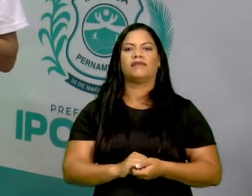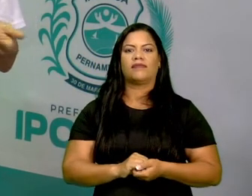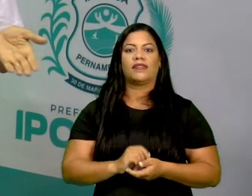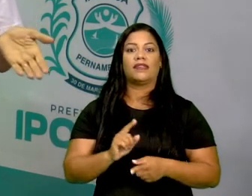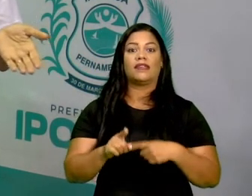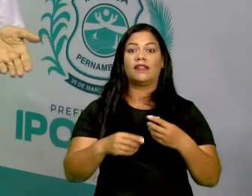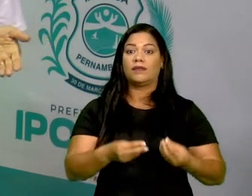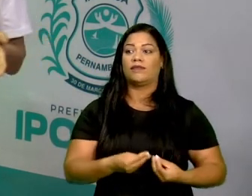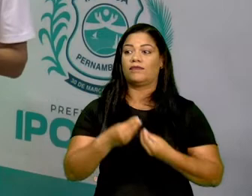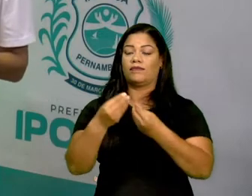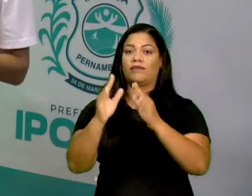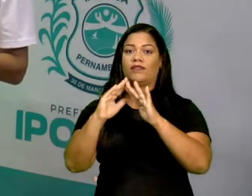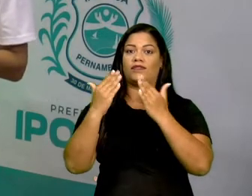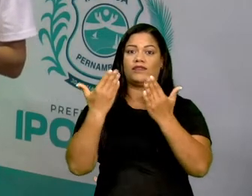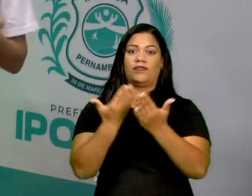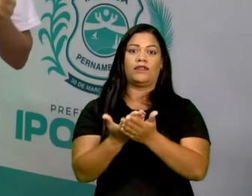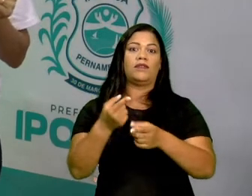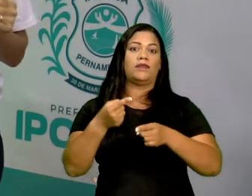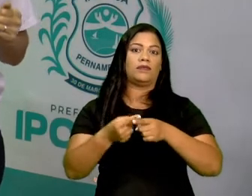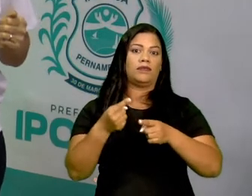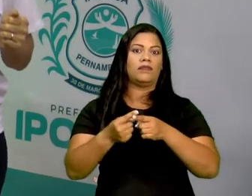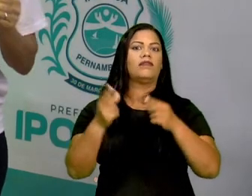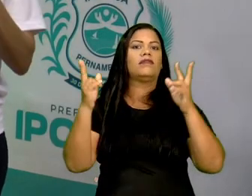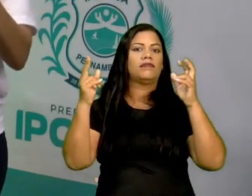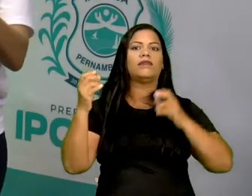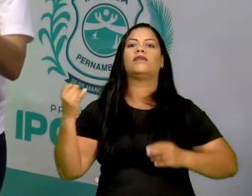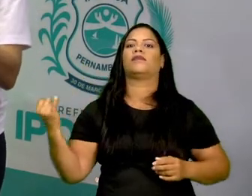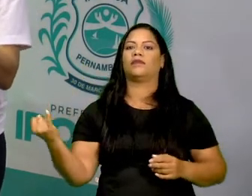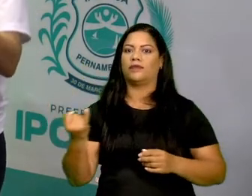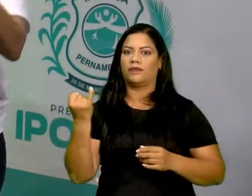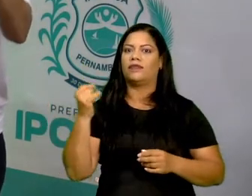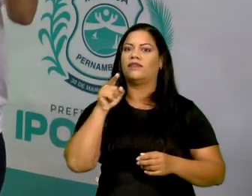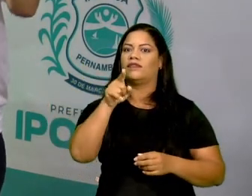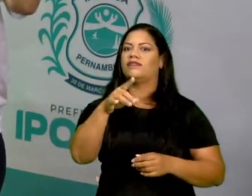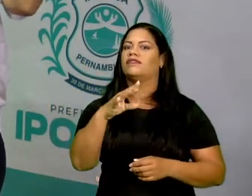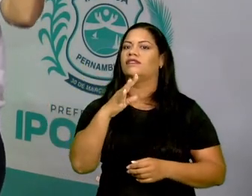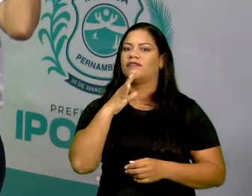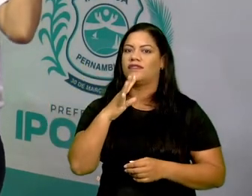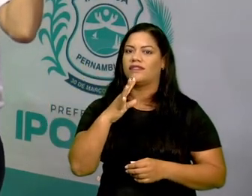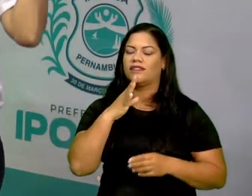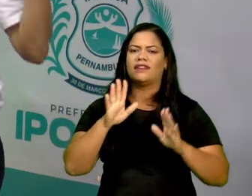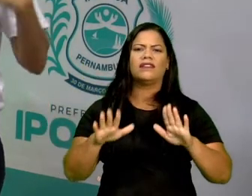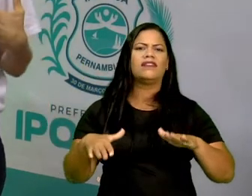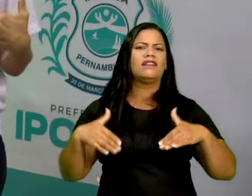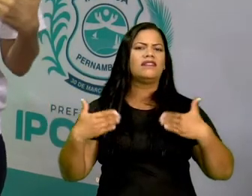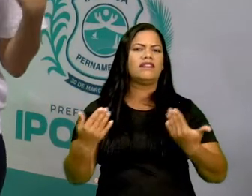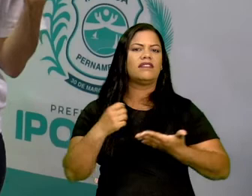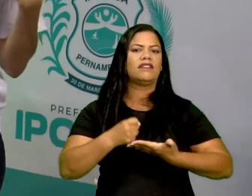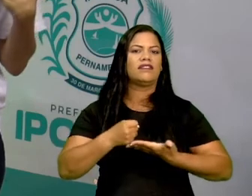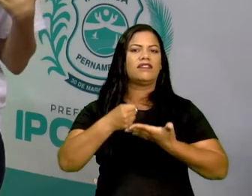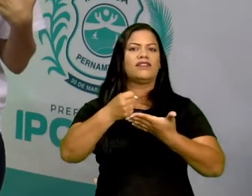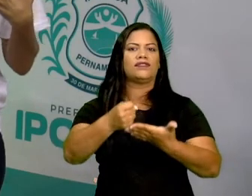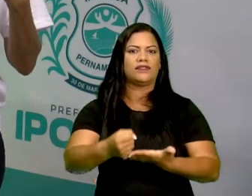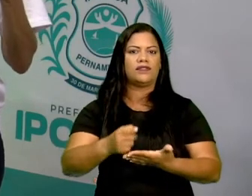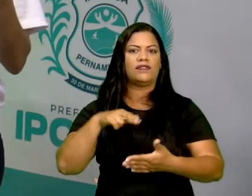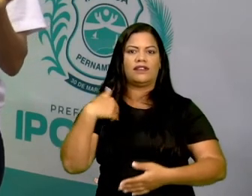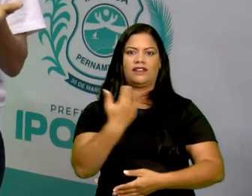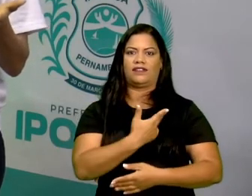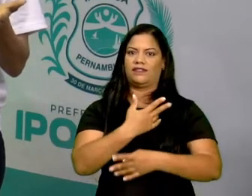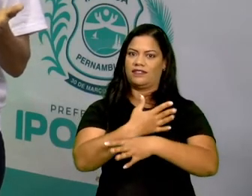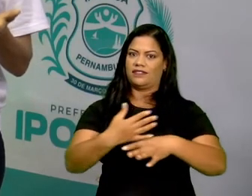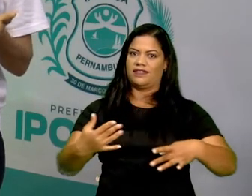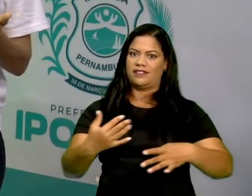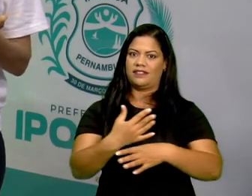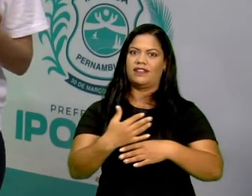leva para a escola, né? Porque é um assunto importante você conhecer quem ajudou a nossa cidade a